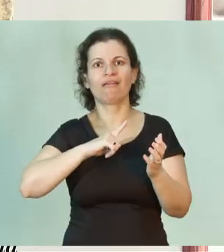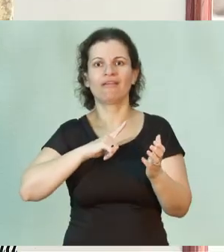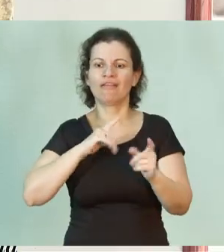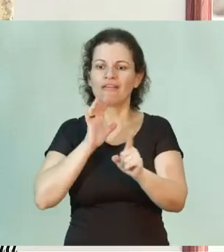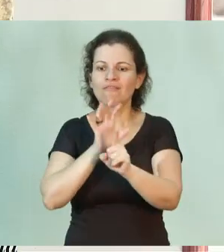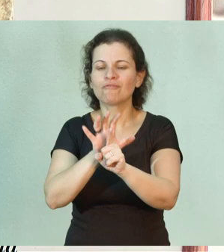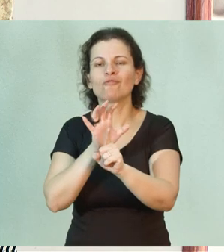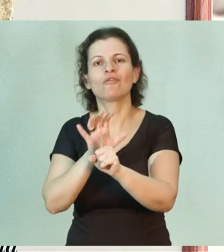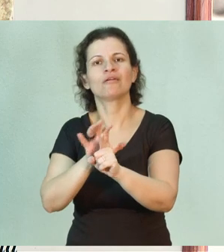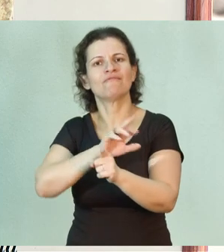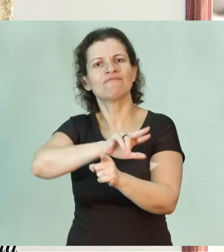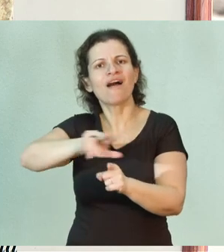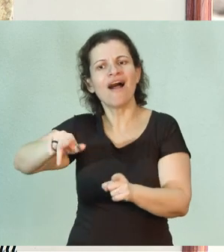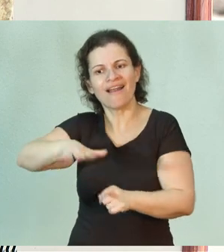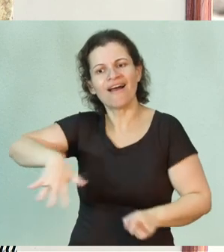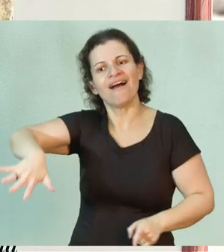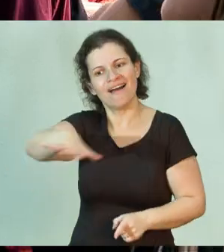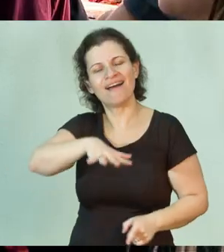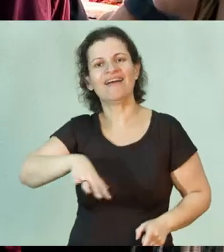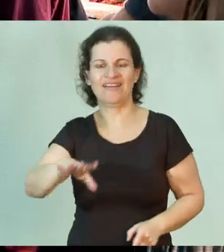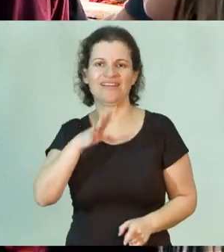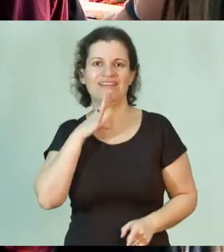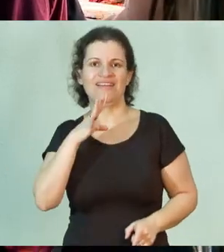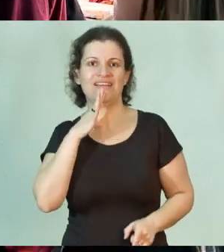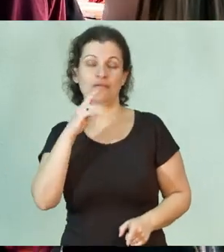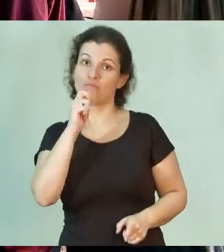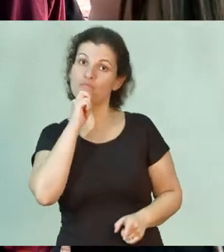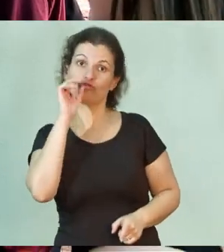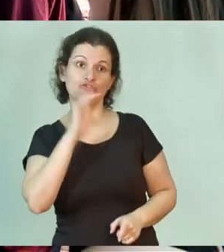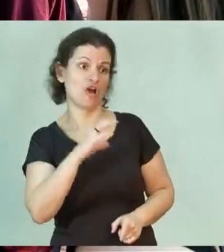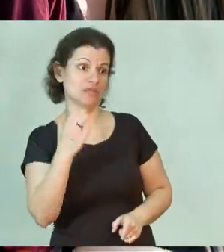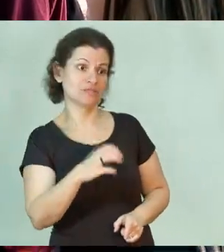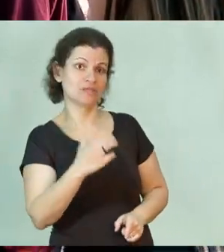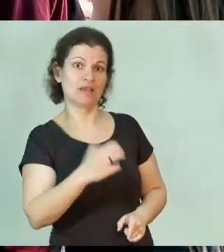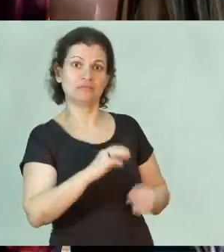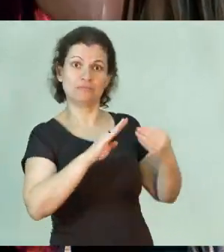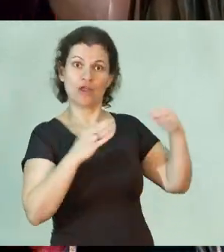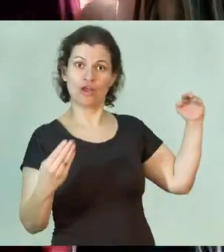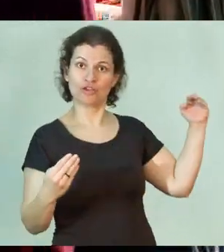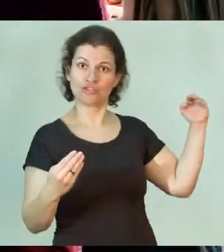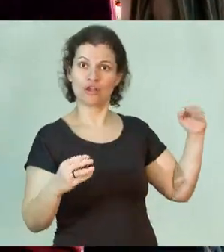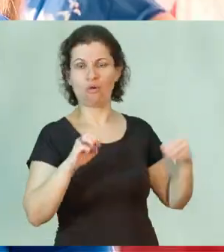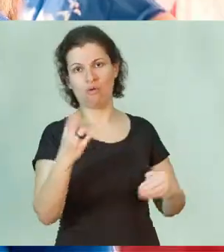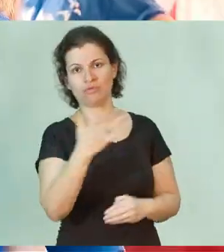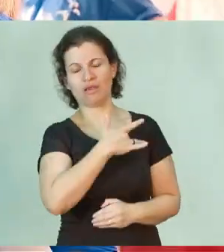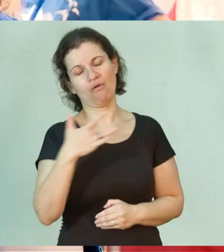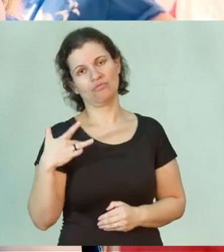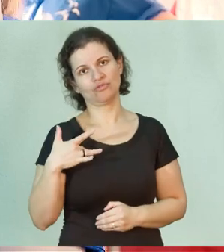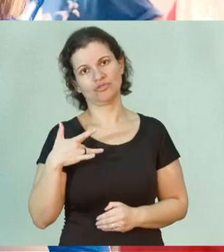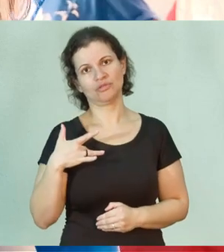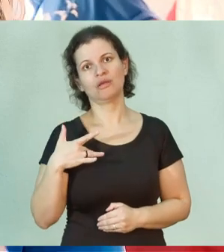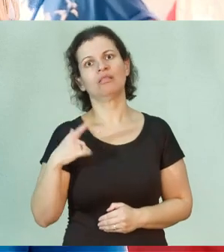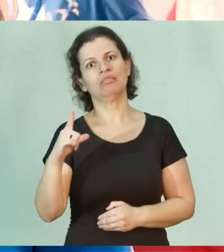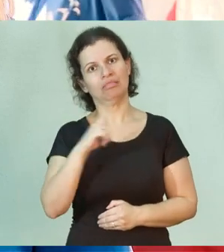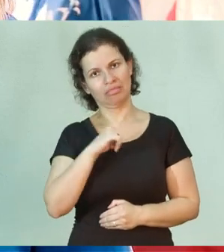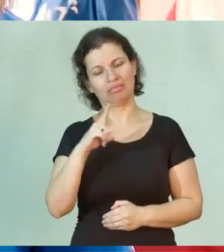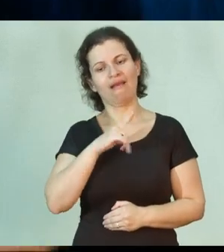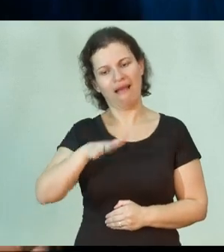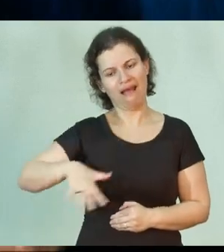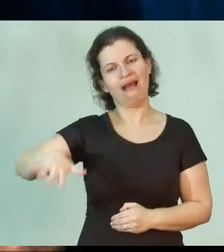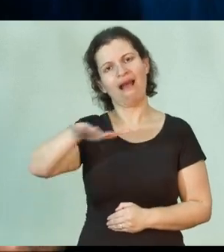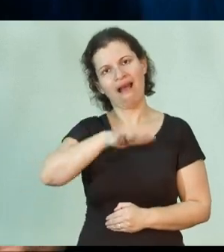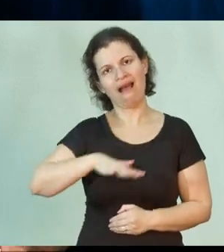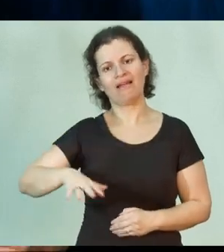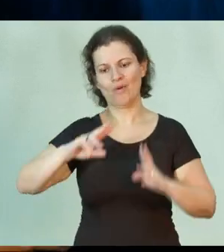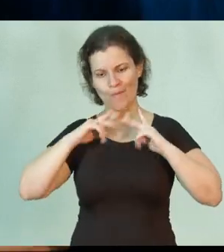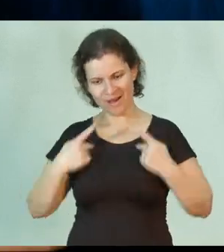influência de várias áreas de conhecimento, não só das ciências biológicas ou das ciências da saúde. A gente tem das áreas das